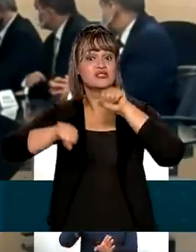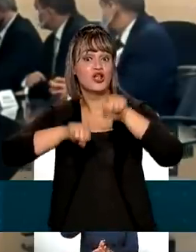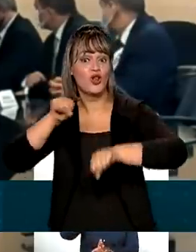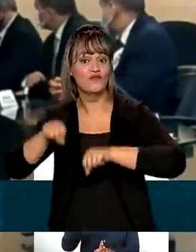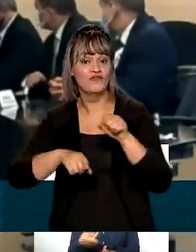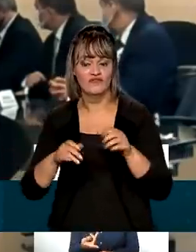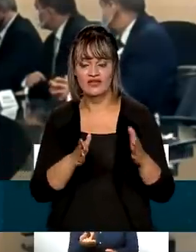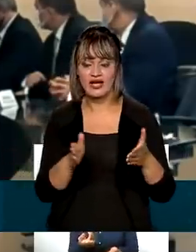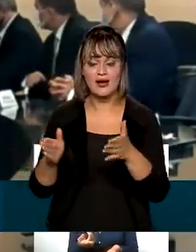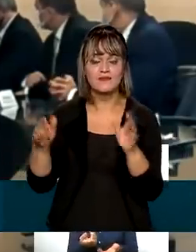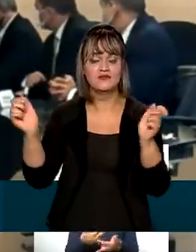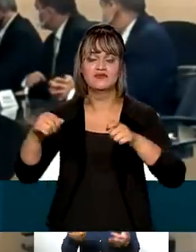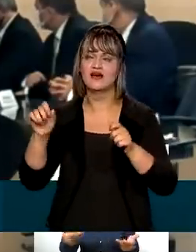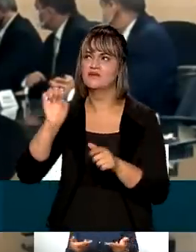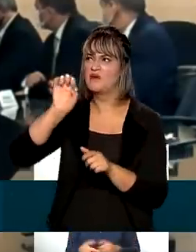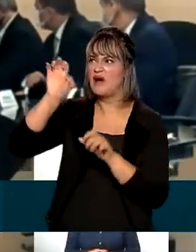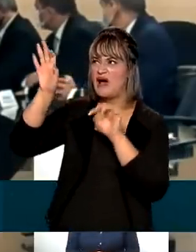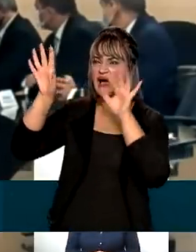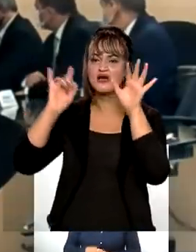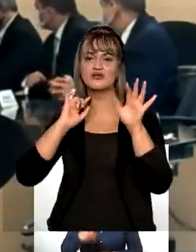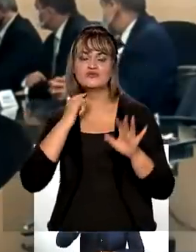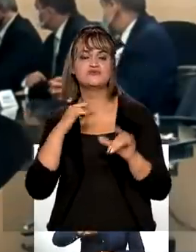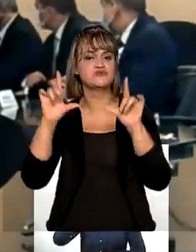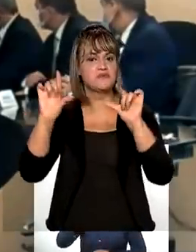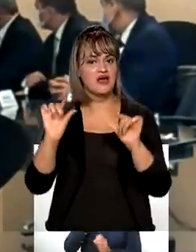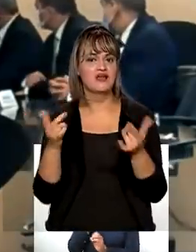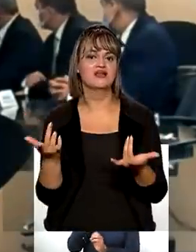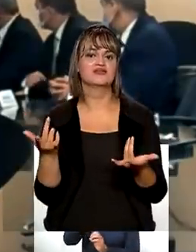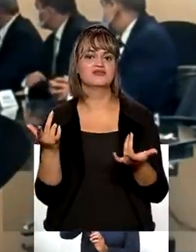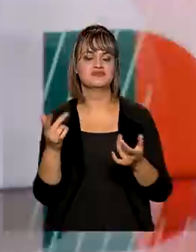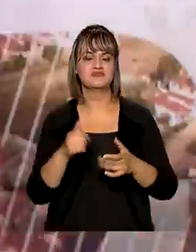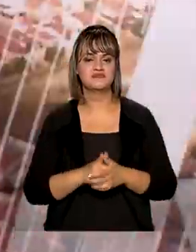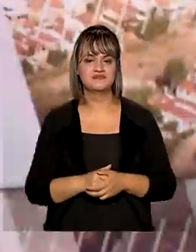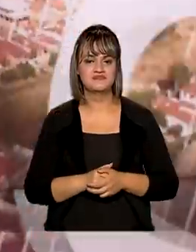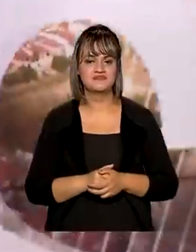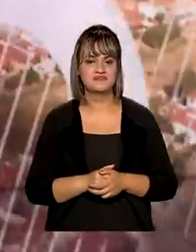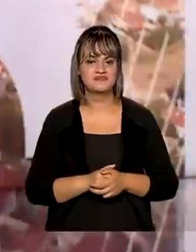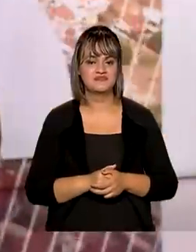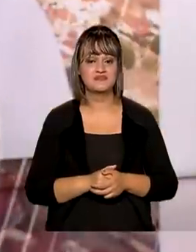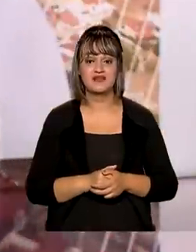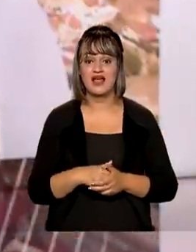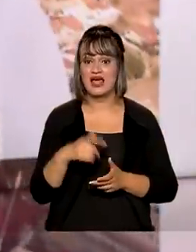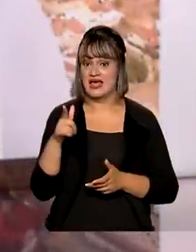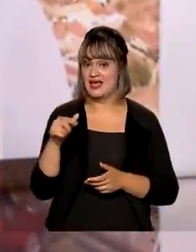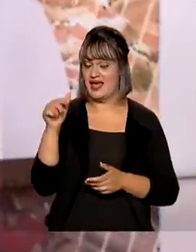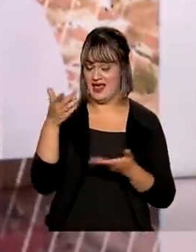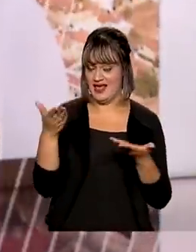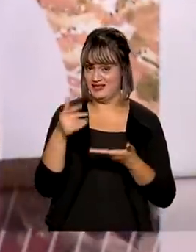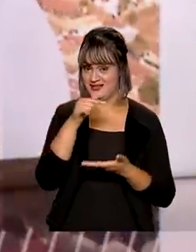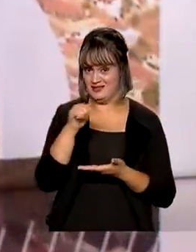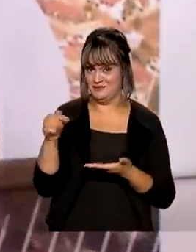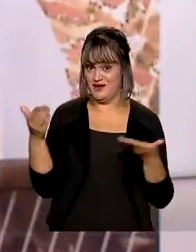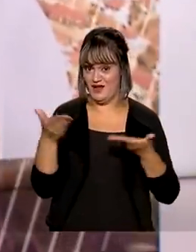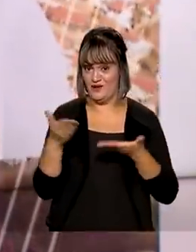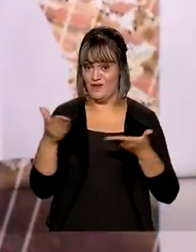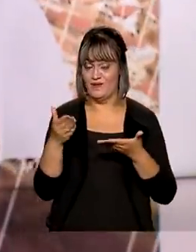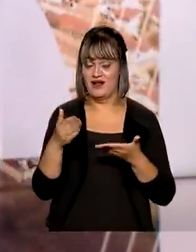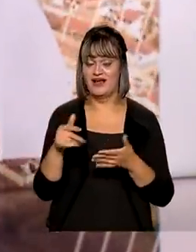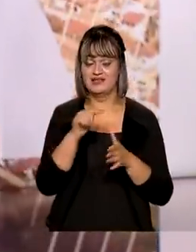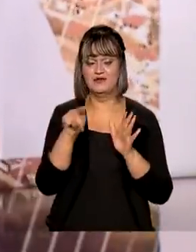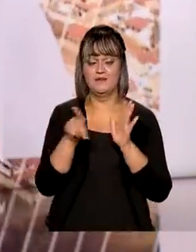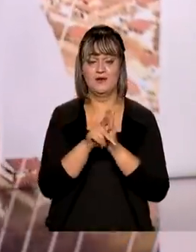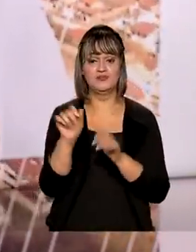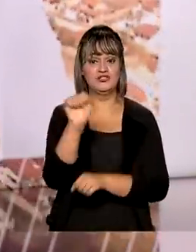que poluam menos o ambiente em que estão inseridos. Estamos na Semana Nacional de Trânsito. A